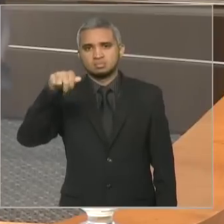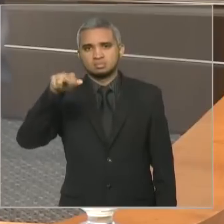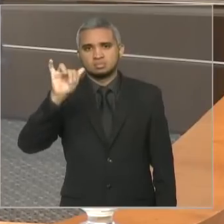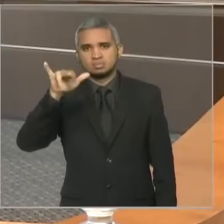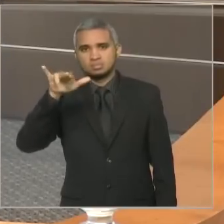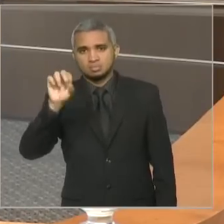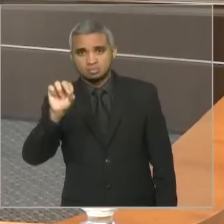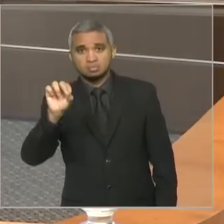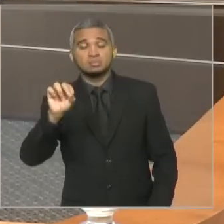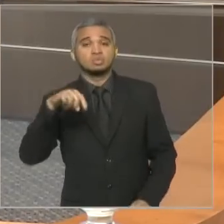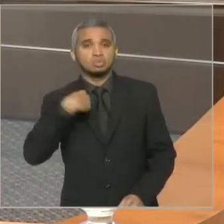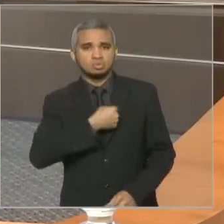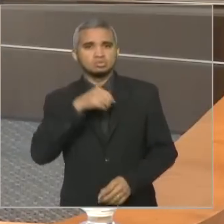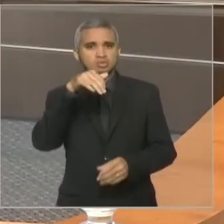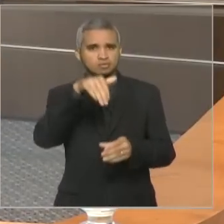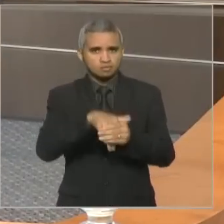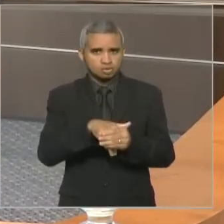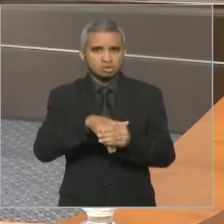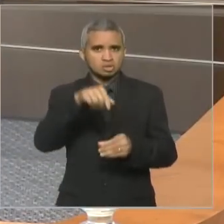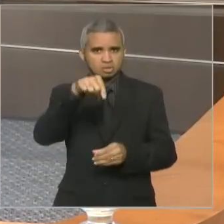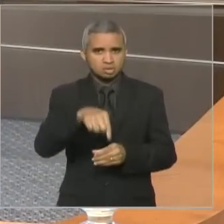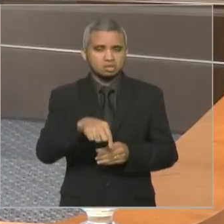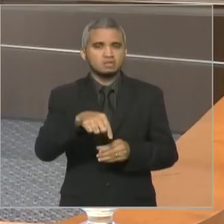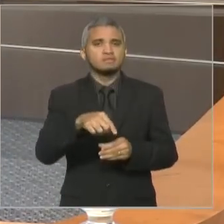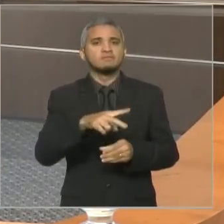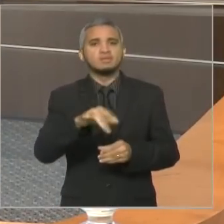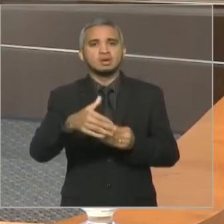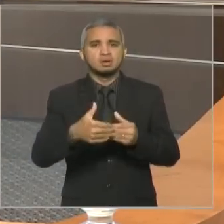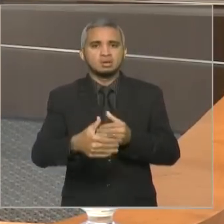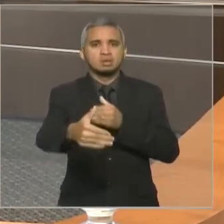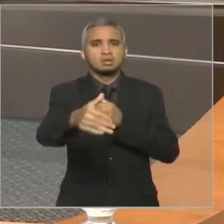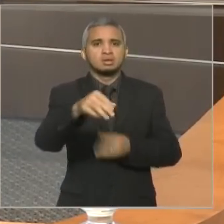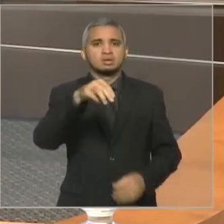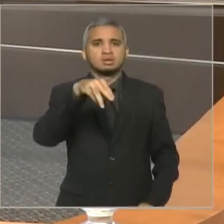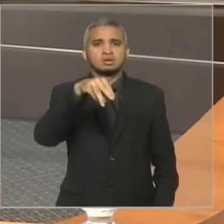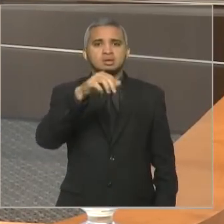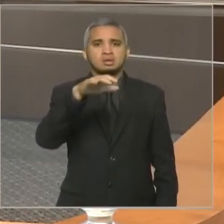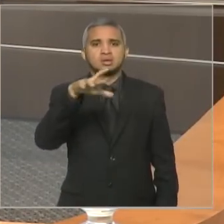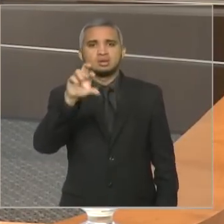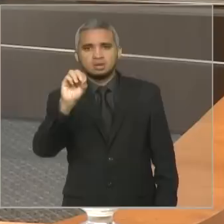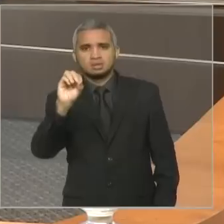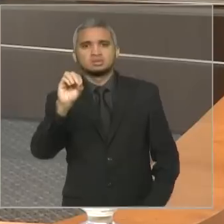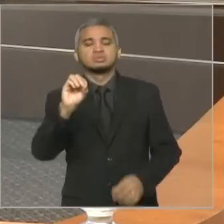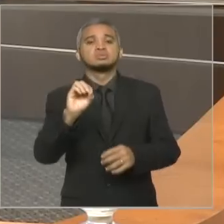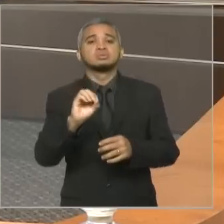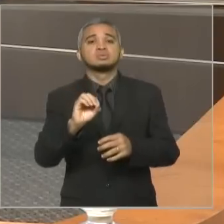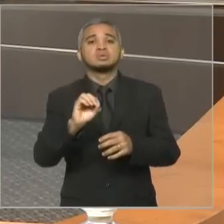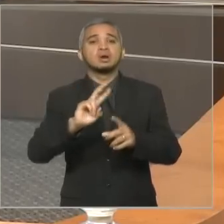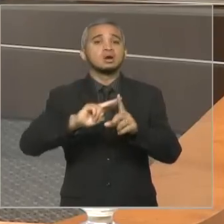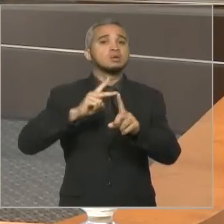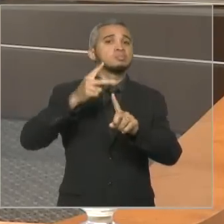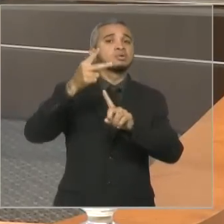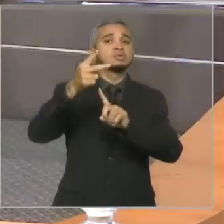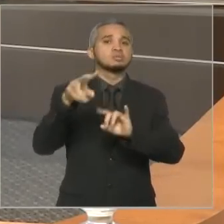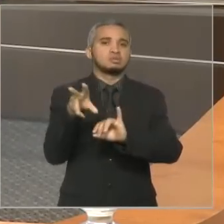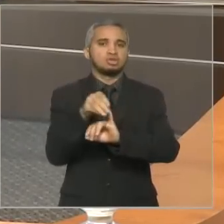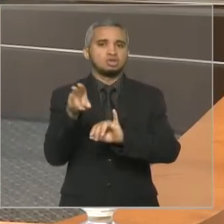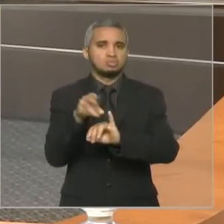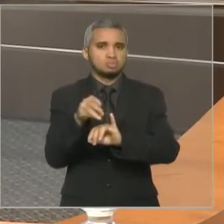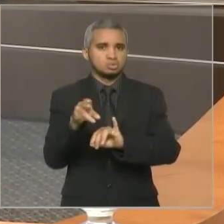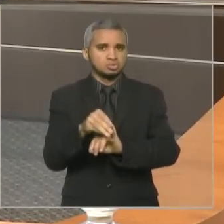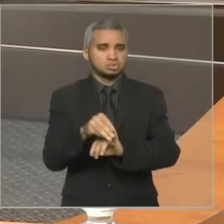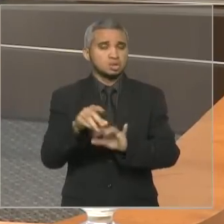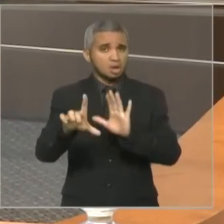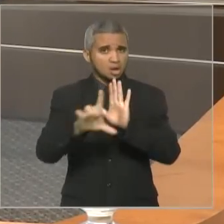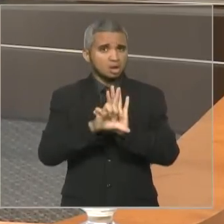povo, que vai começar a vigorar agora, em março, com o aumento do imposto. Essas leis opressivas foram votadas aqui nessa